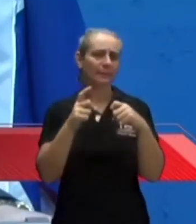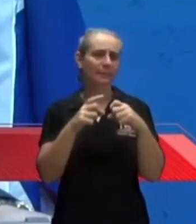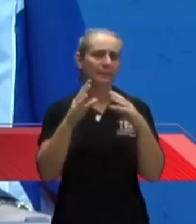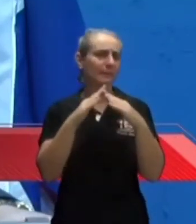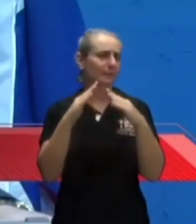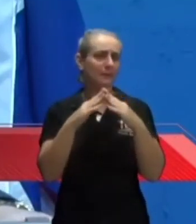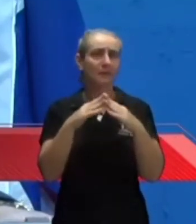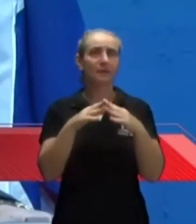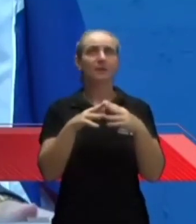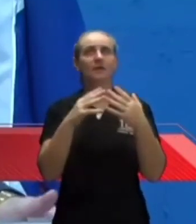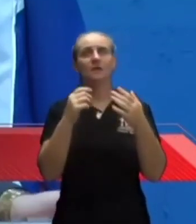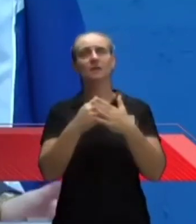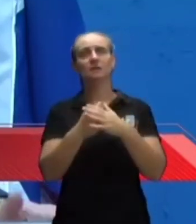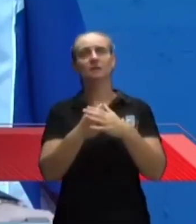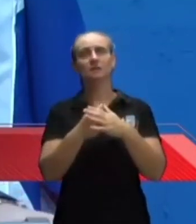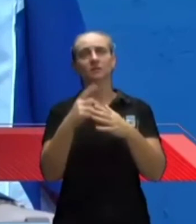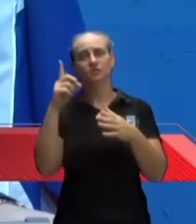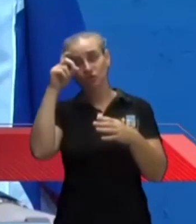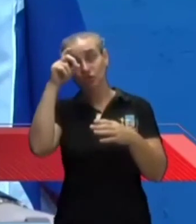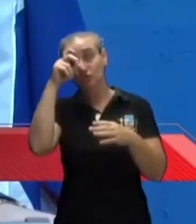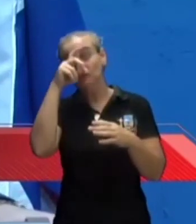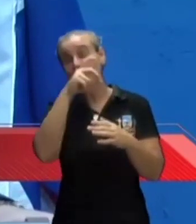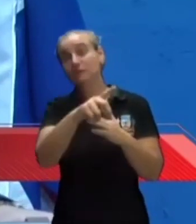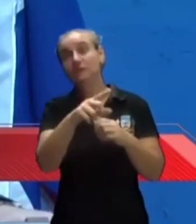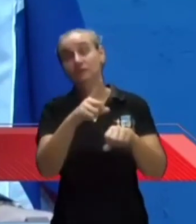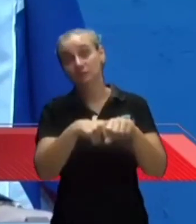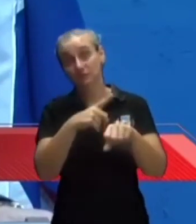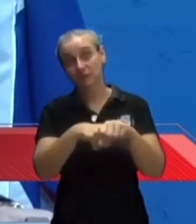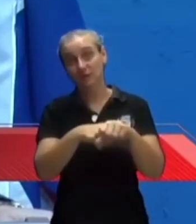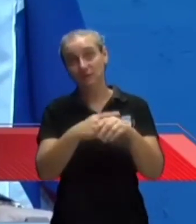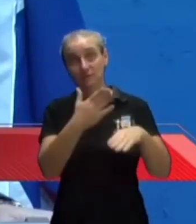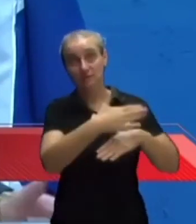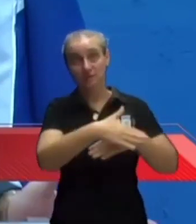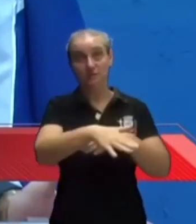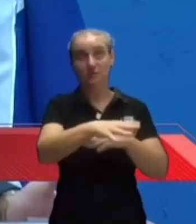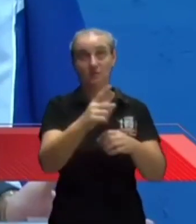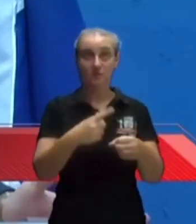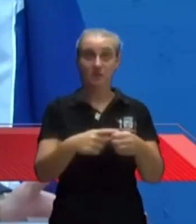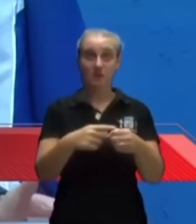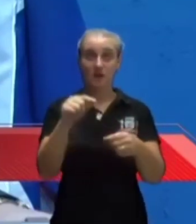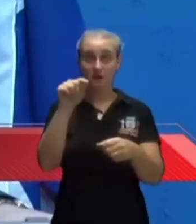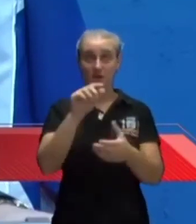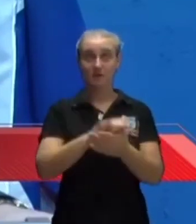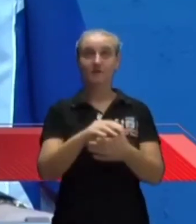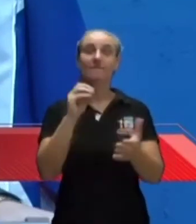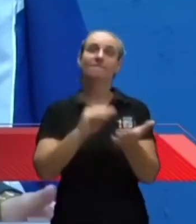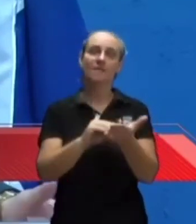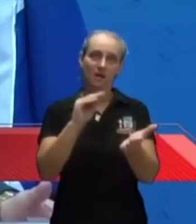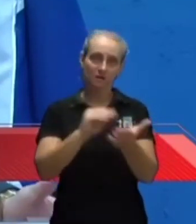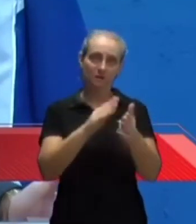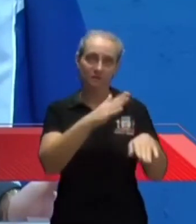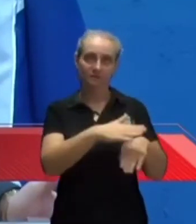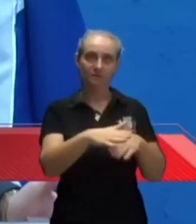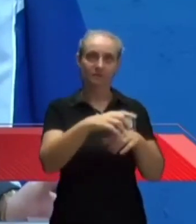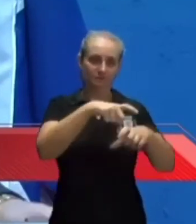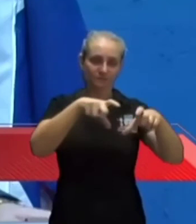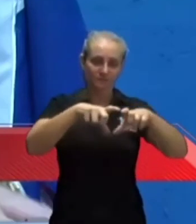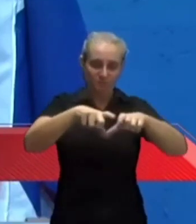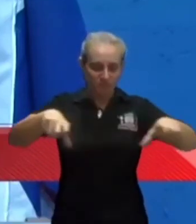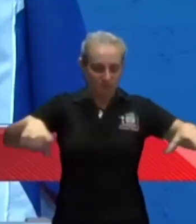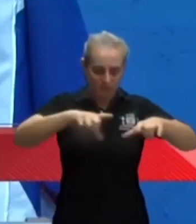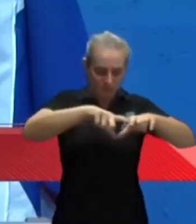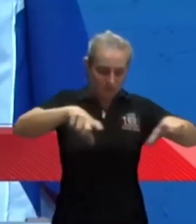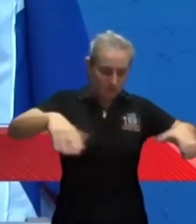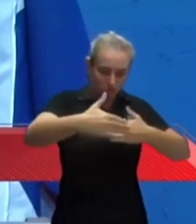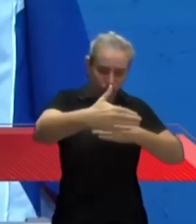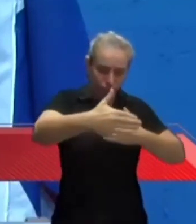ficando quase impossível no horário de pico você conseguir estacionar um carro ali. O falta é estacionamento. Eu acho que o canteiro central é bem largo e há